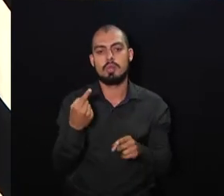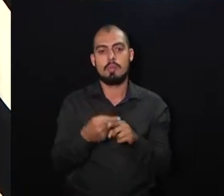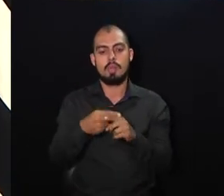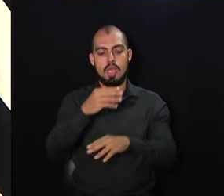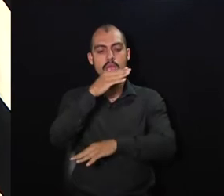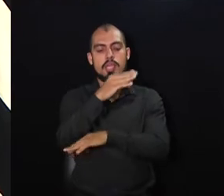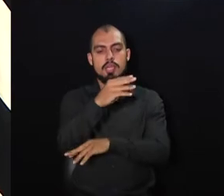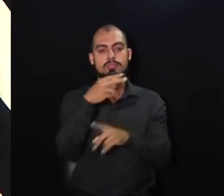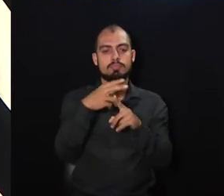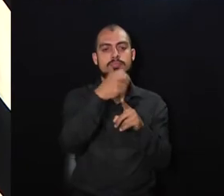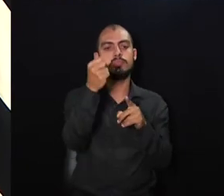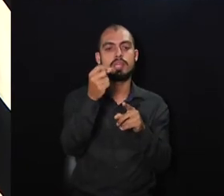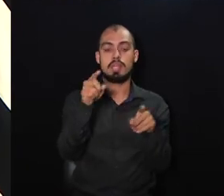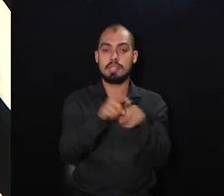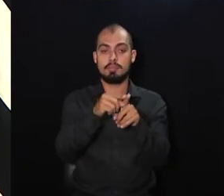ganhar, consequentemente, os munícipes de nossa cidade.